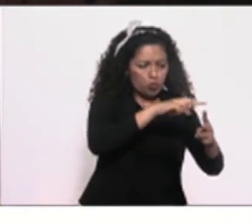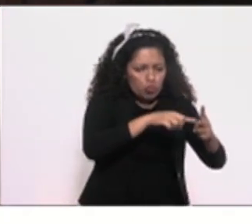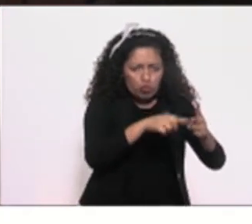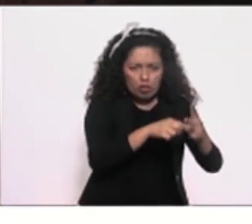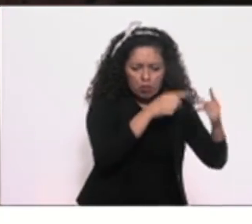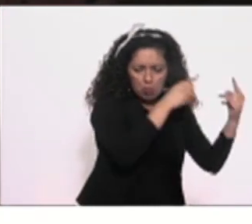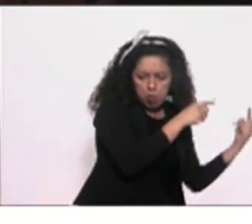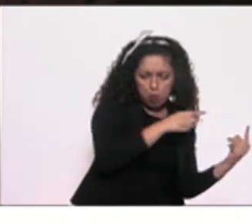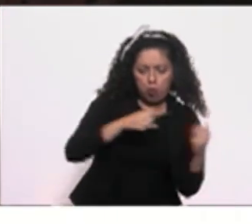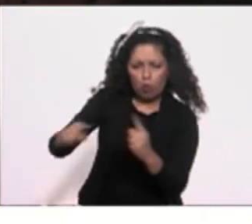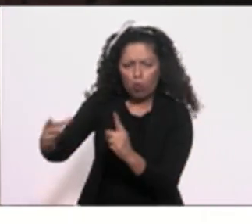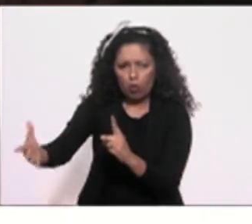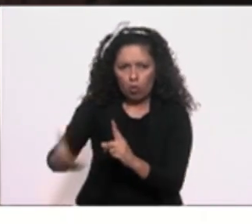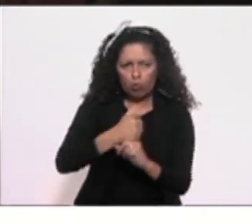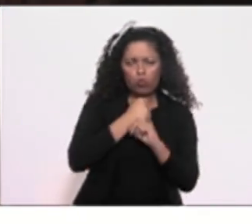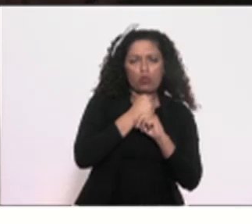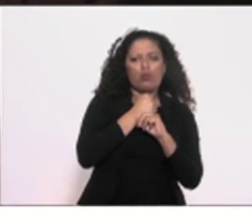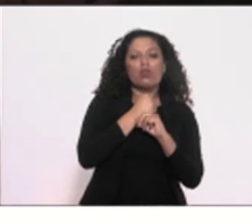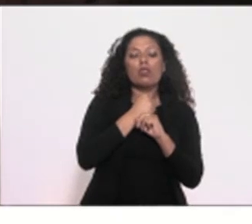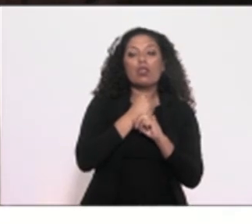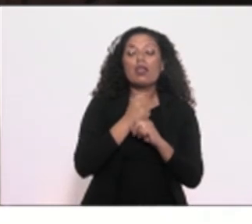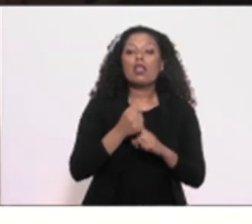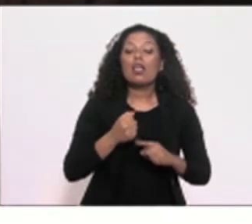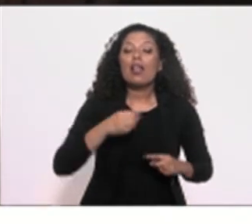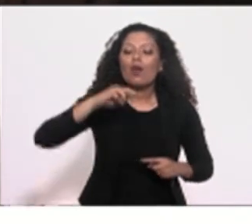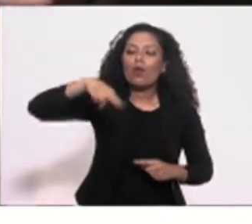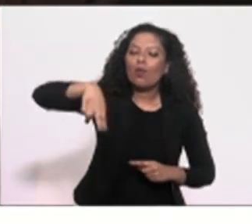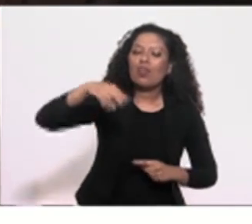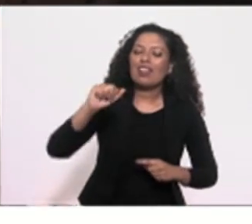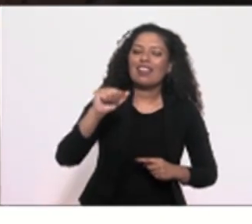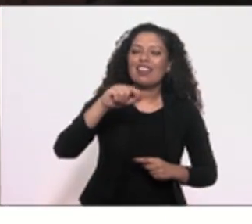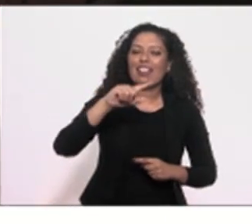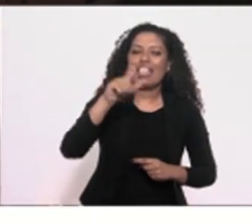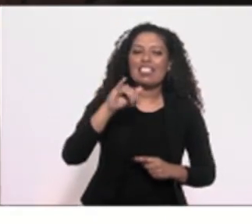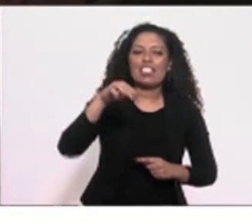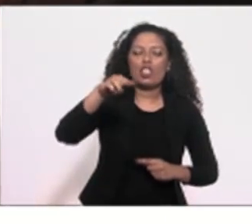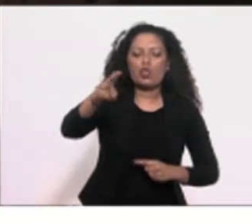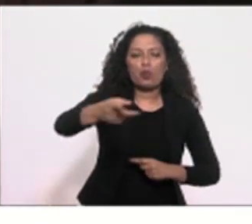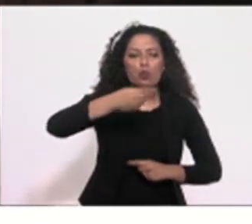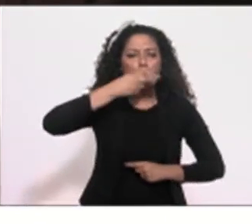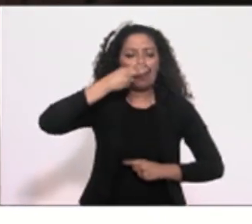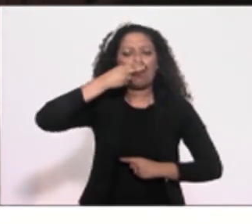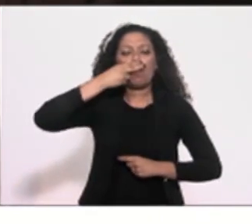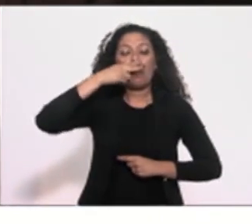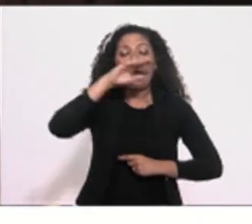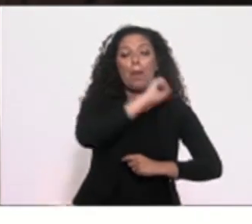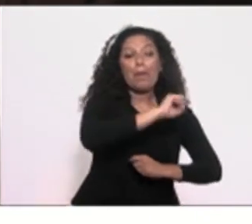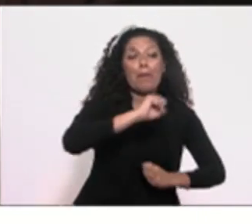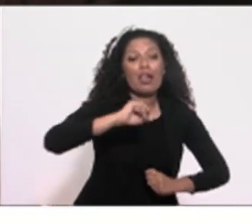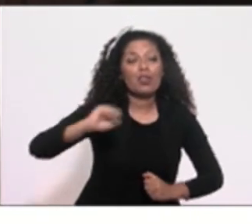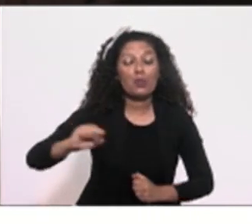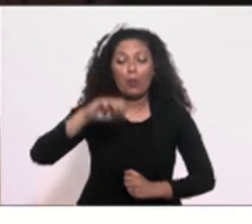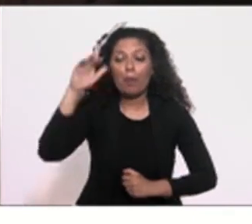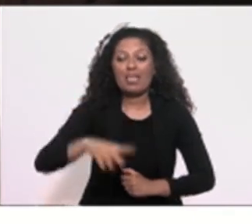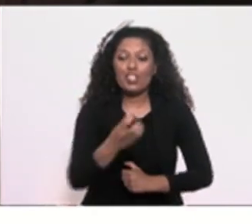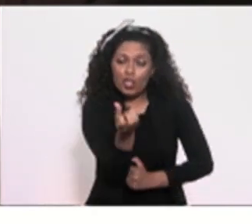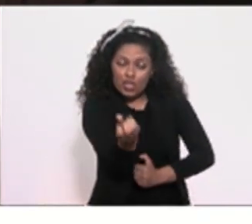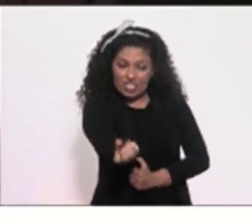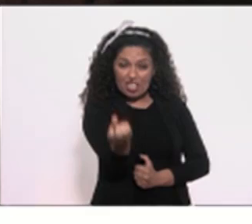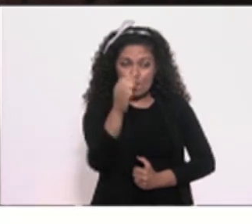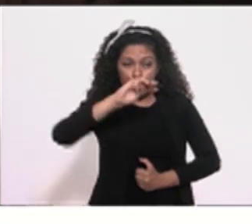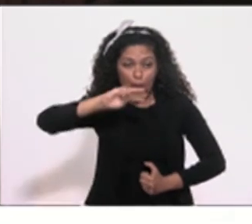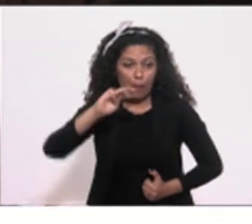seis milhões de judeus. Uma das maiores carnificinas